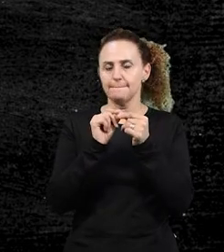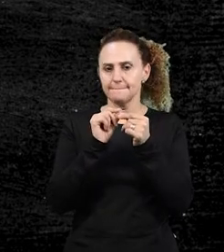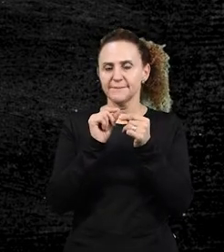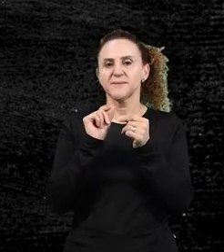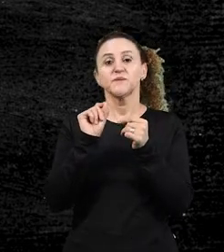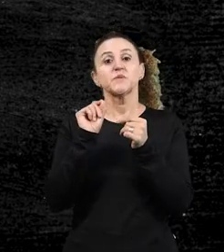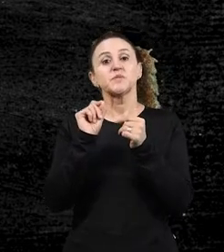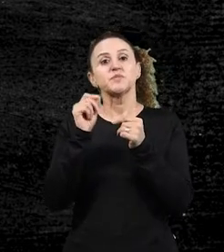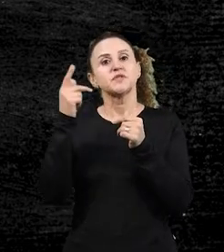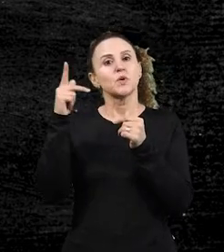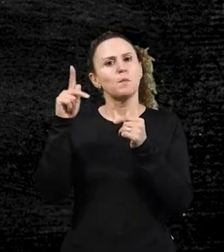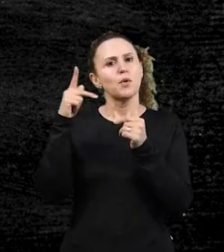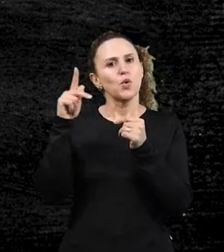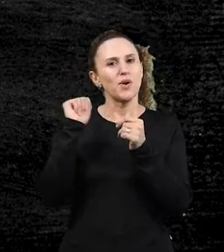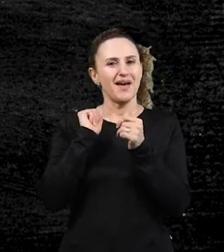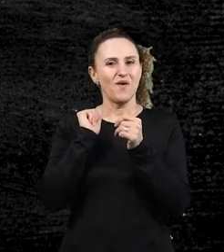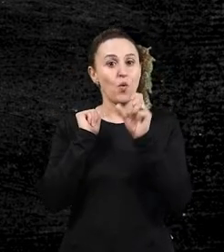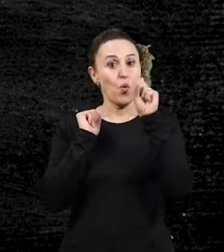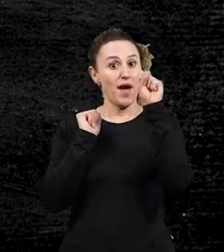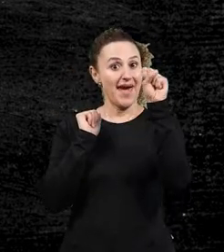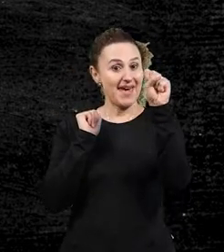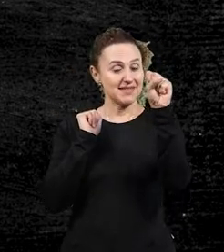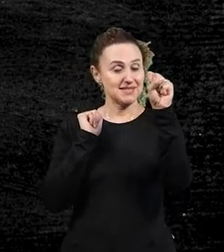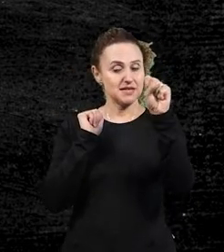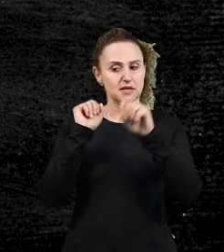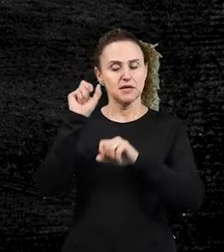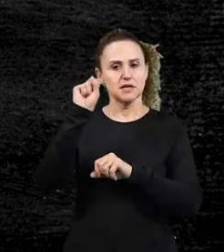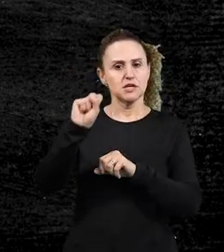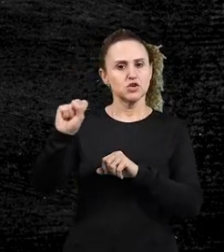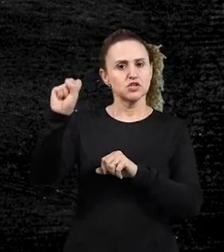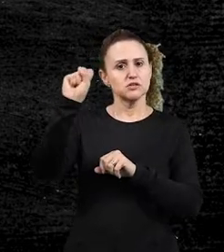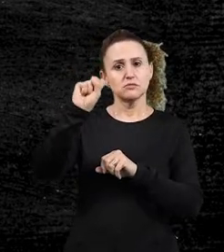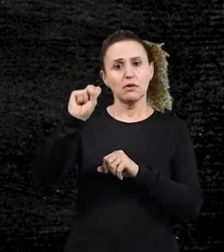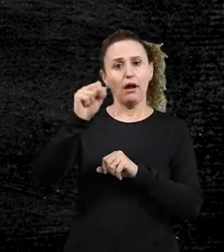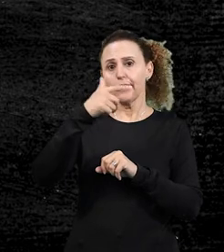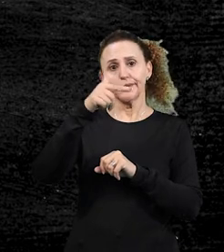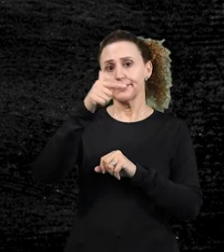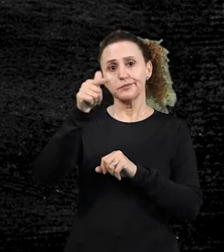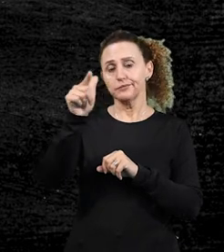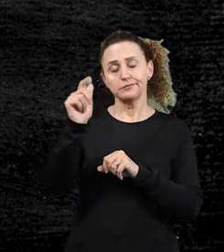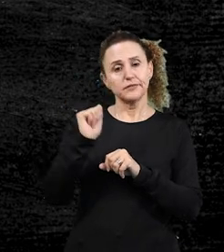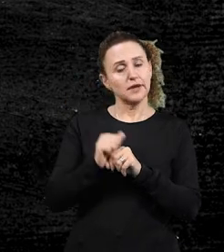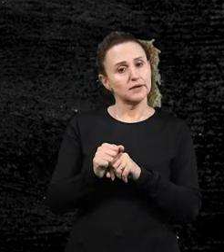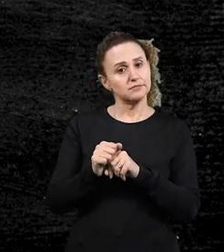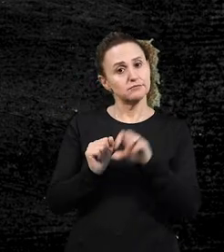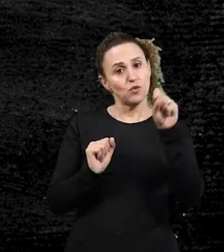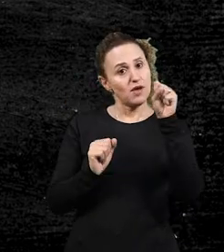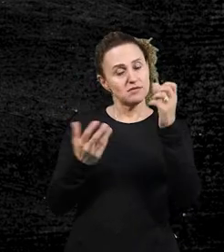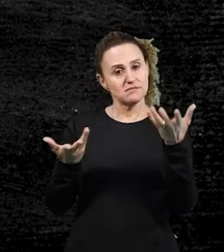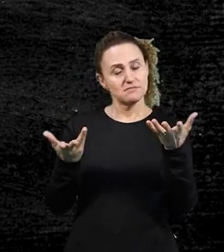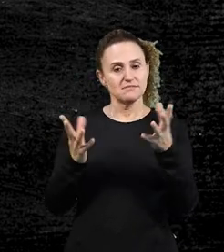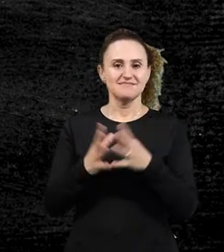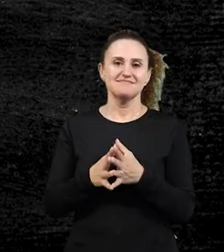né? Então, o plural é marcado pelo S e o singular pela ausência significativa de um morfe, ou seja, pelo morfema zero.